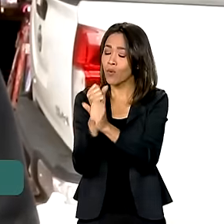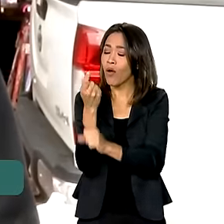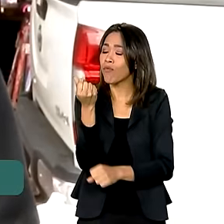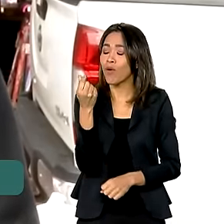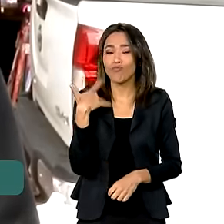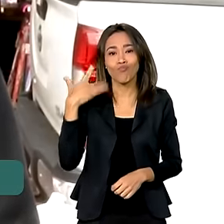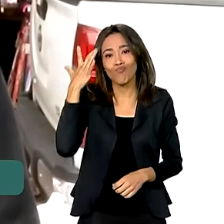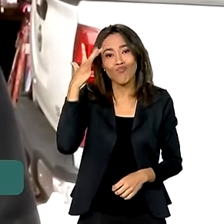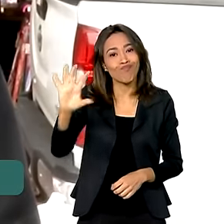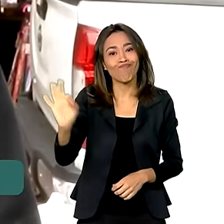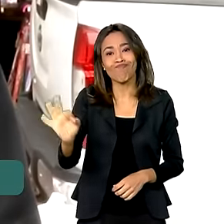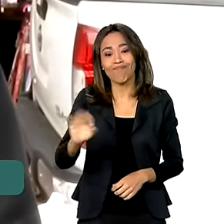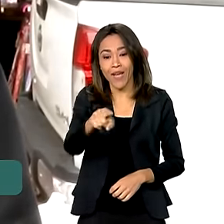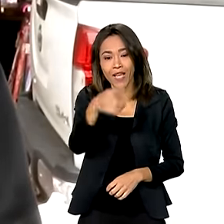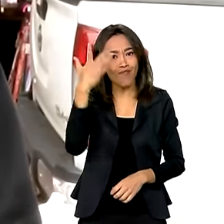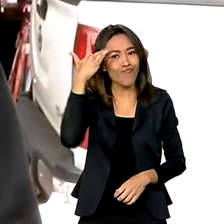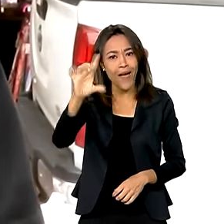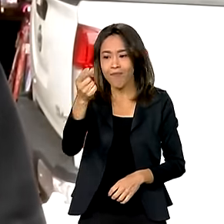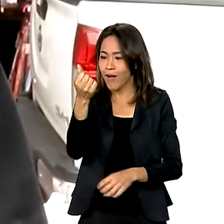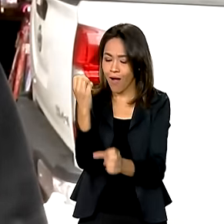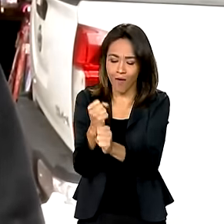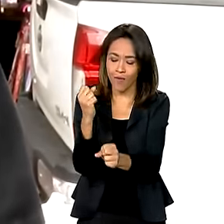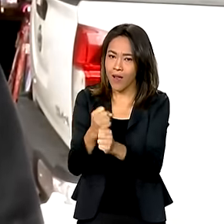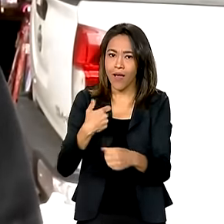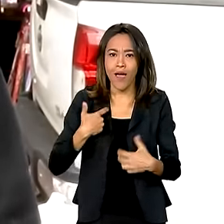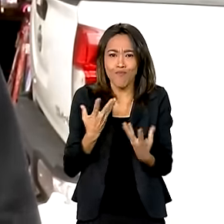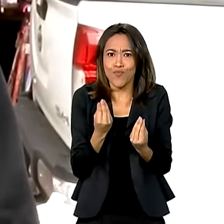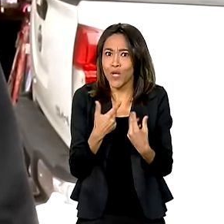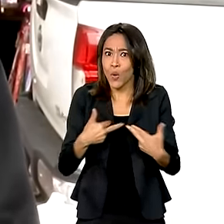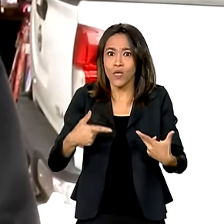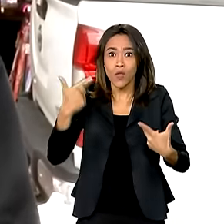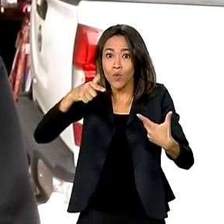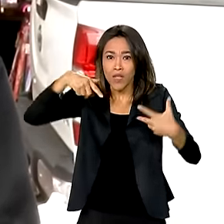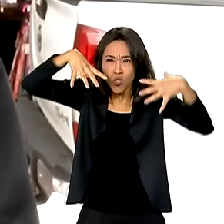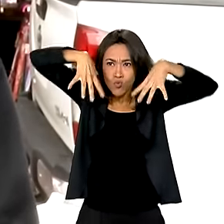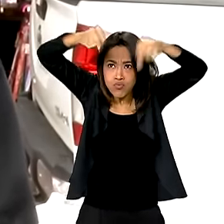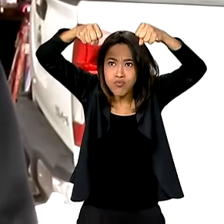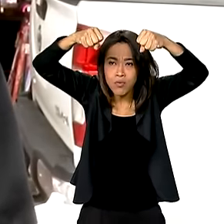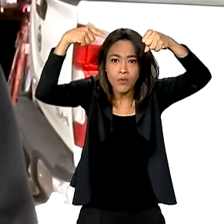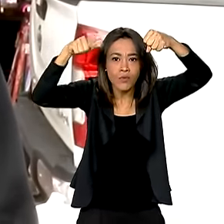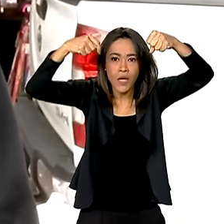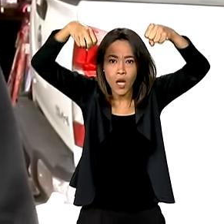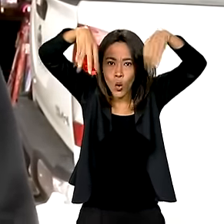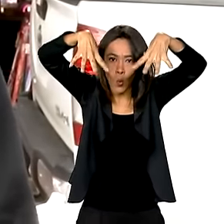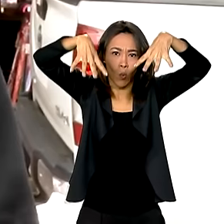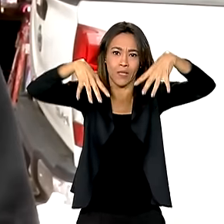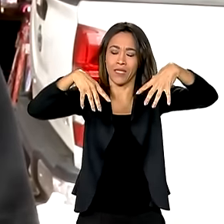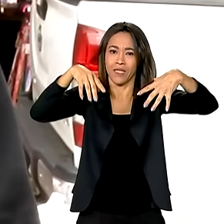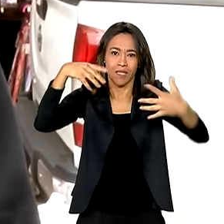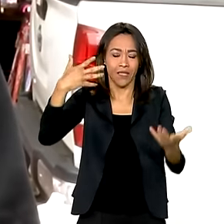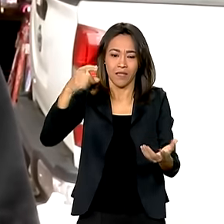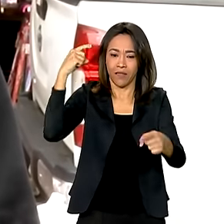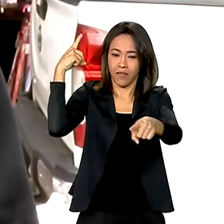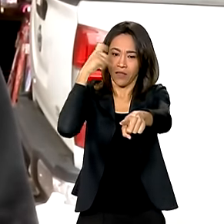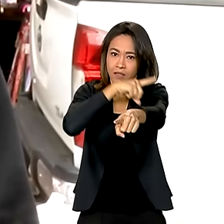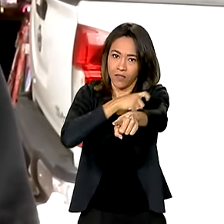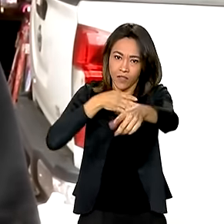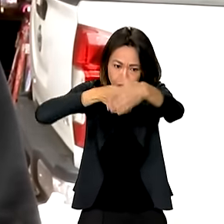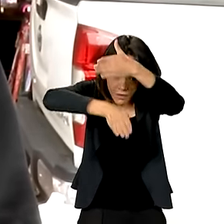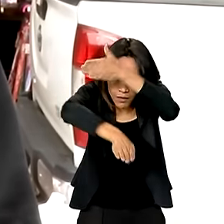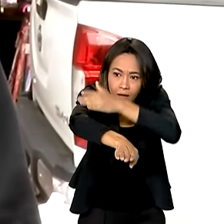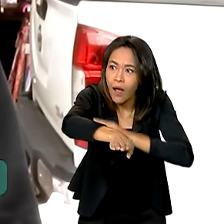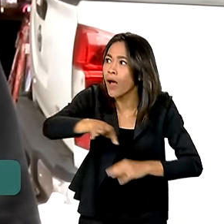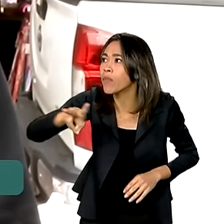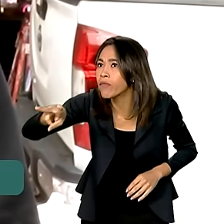calcular ainda, porque é muita coisa aí. Não tem luz para a gente entrar, para ver bem certinho o quanto o estoque também foi... Entrou